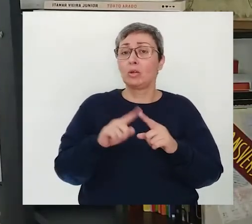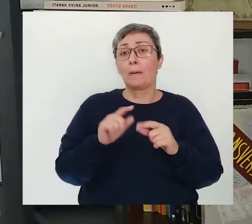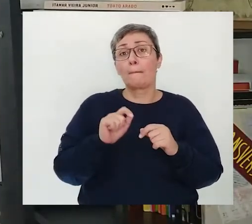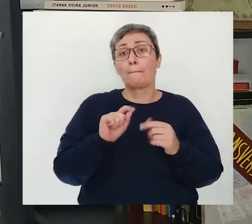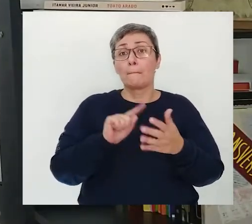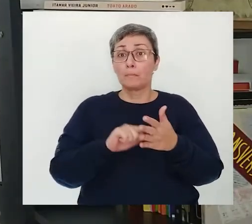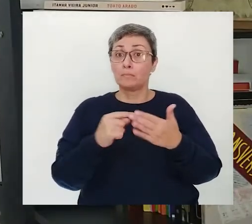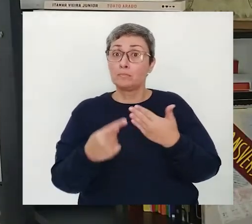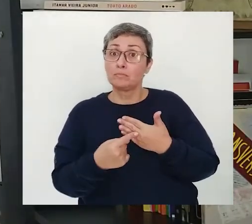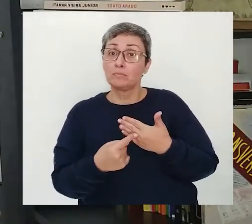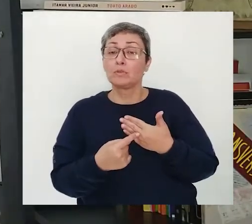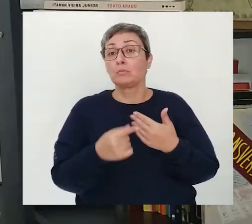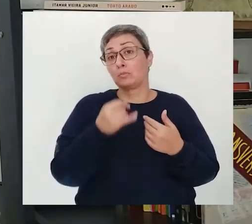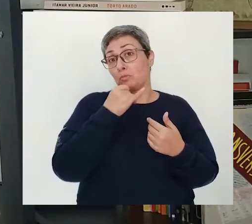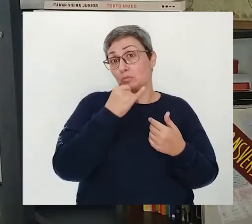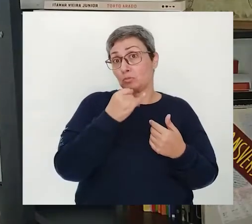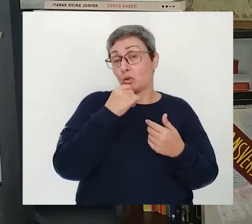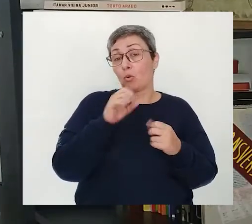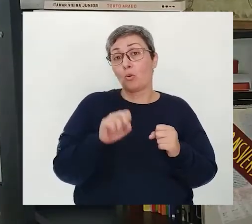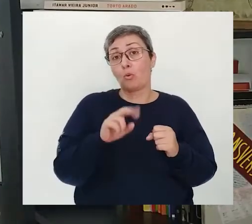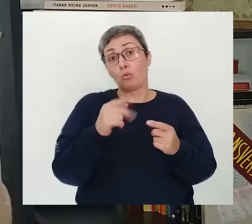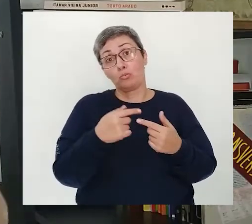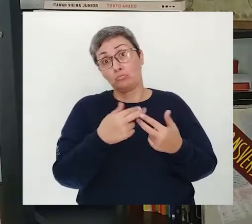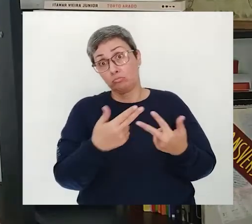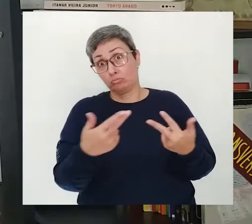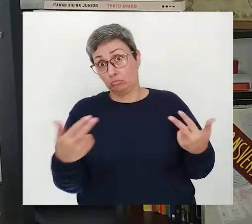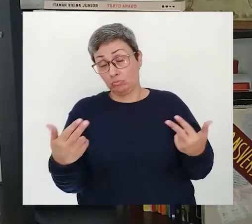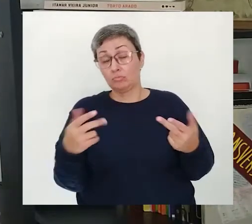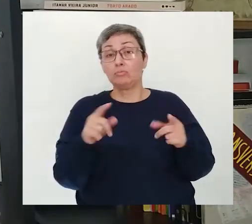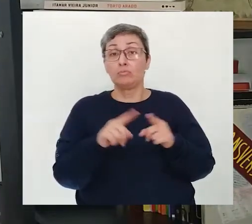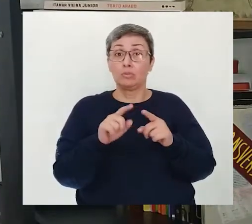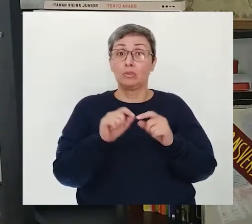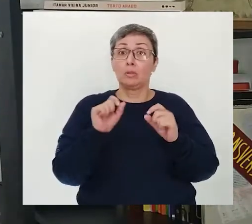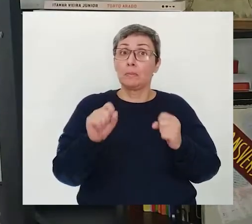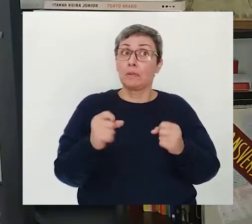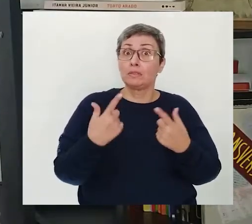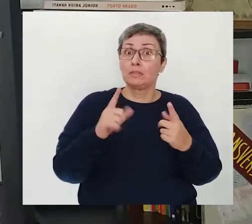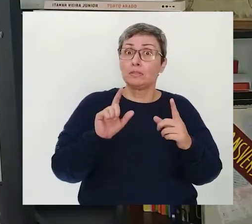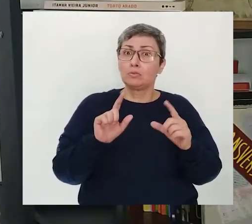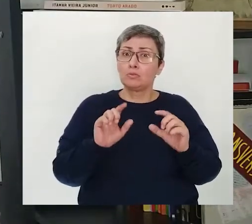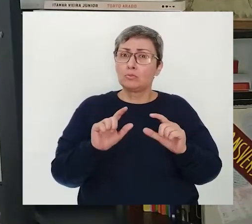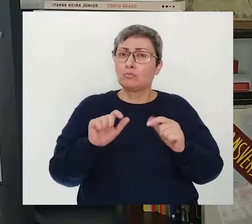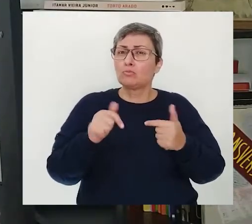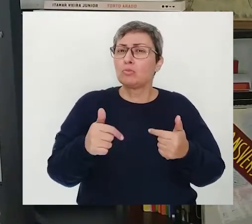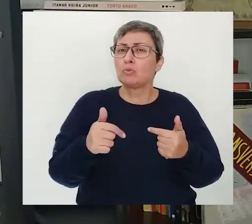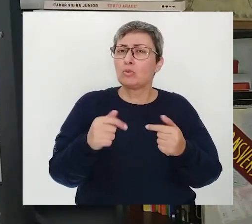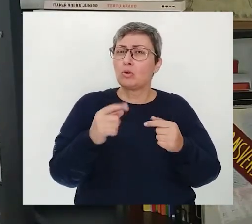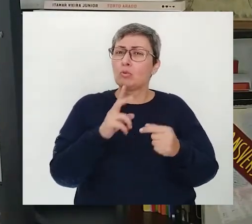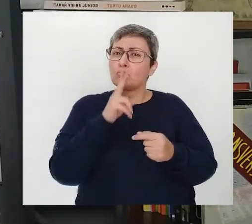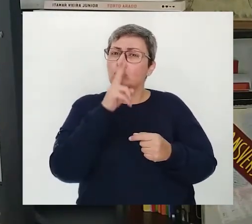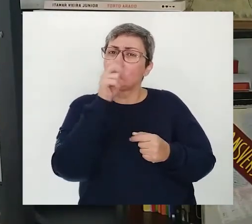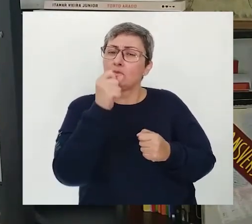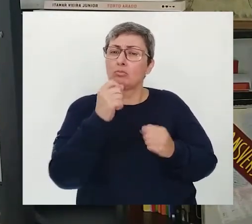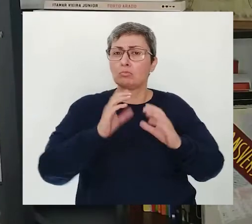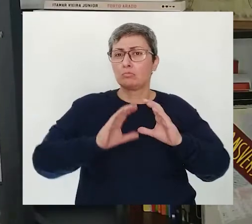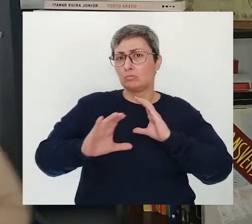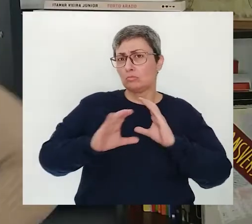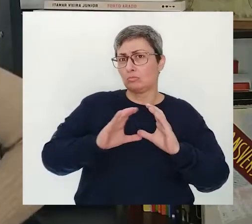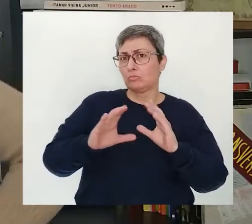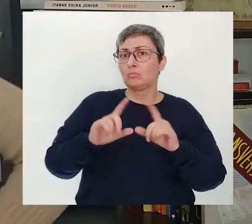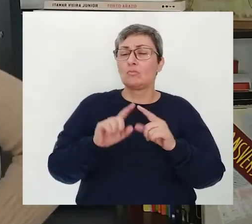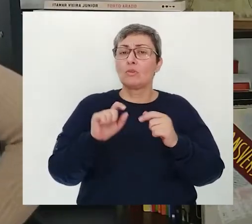figuras de linguagem Como a metáfora, por exemplo, entre outras Para dar mais ênfase à sua comunicação